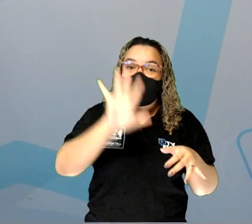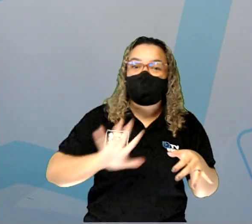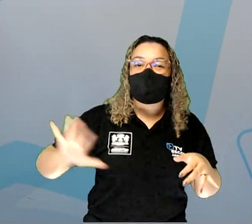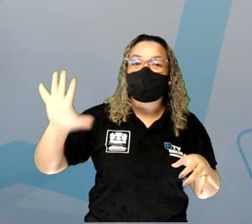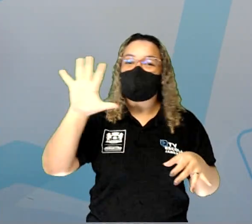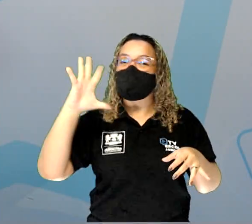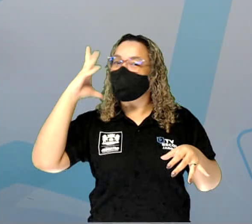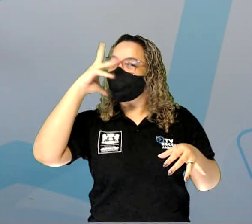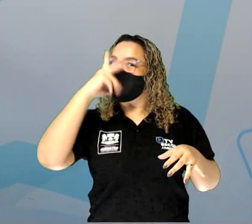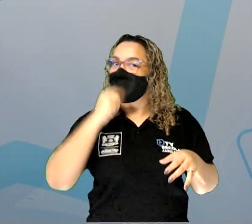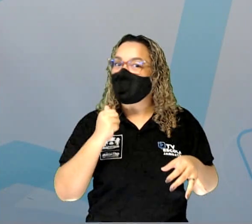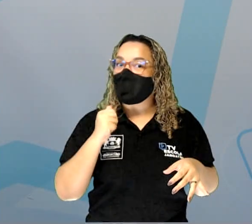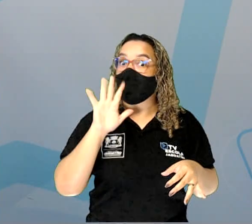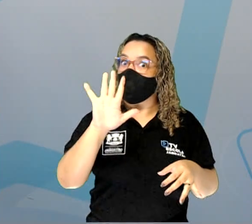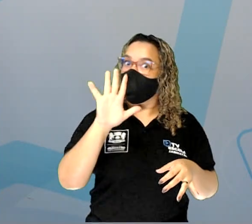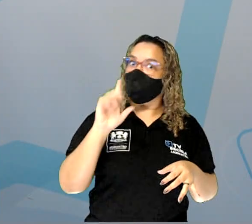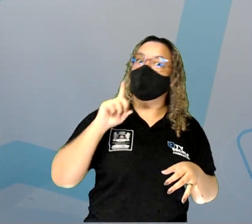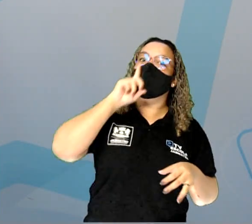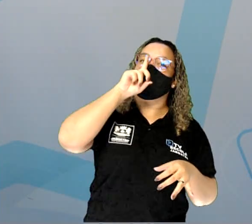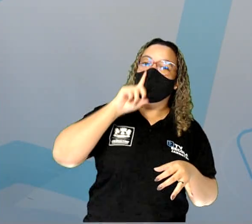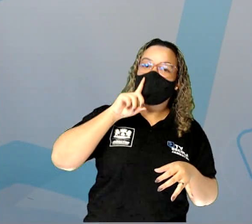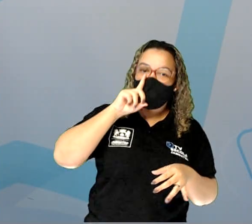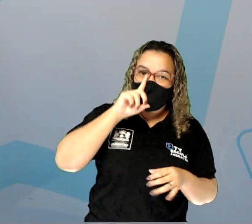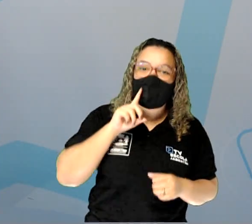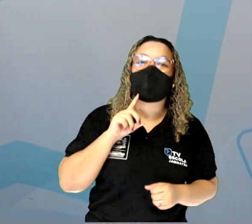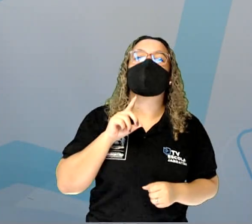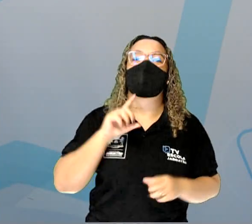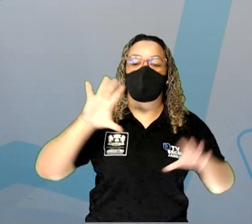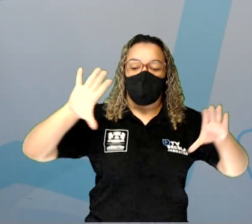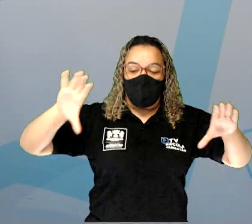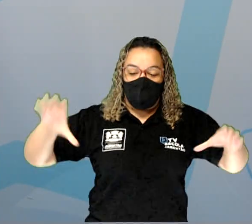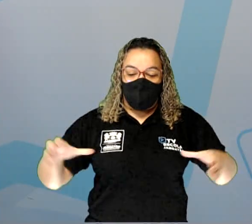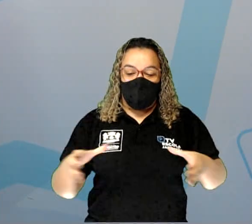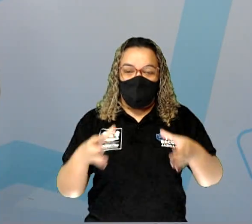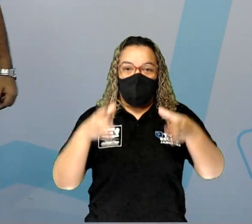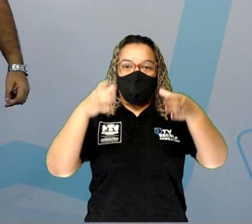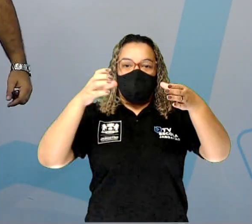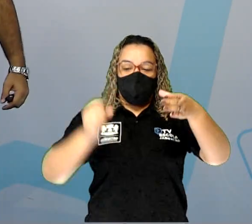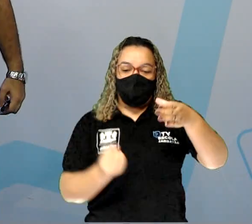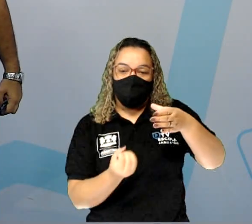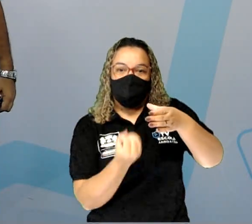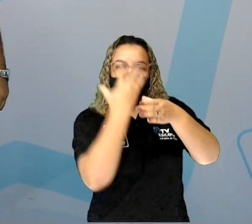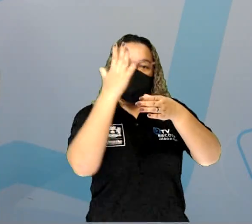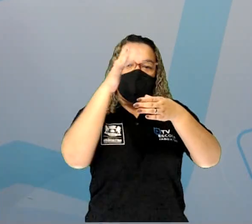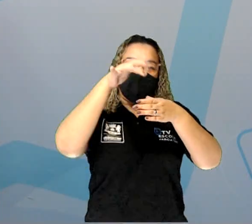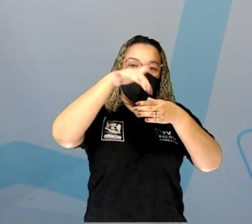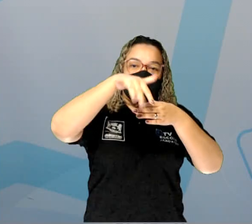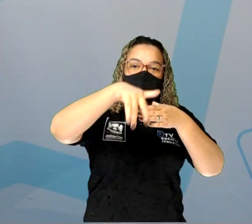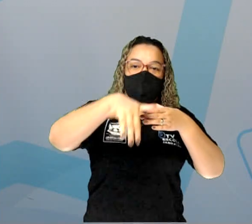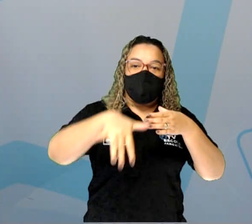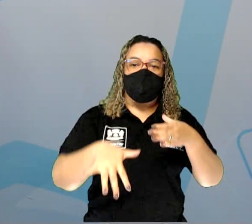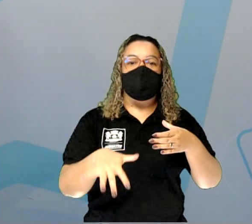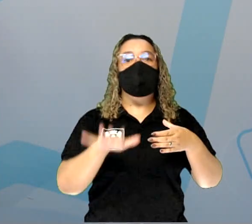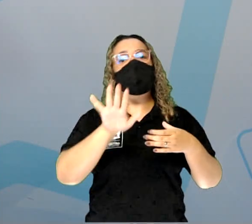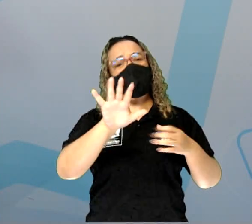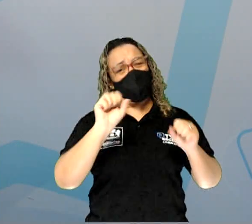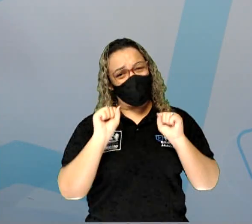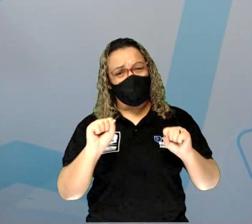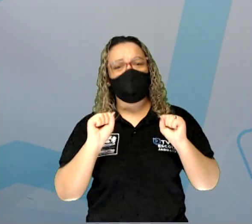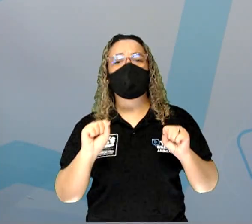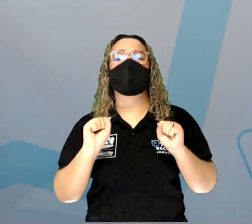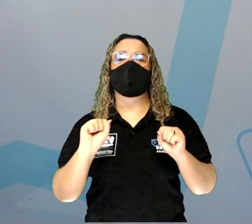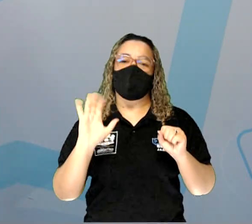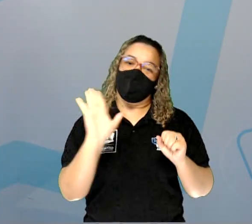mas mortal, tá? A atividade vulcânica, ela é linda, ela é essencial, mas ela é mortal se não for